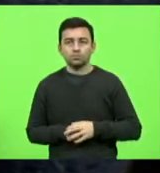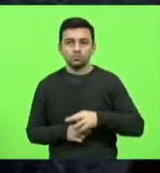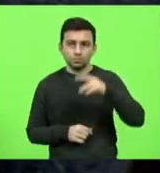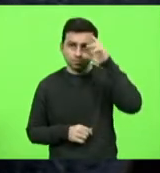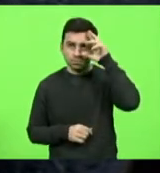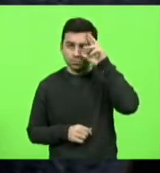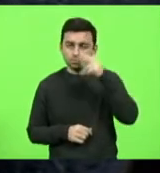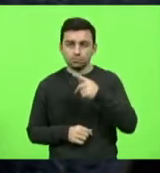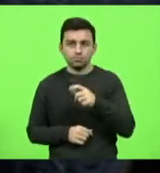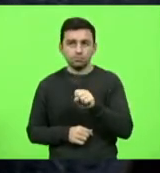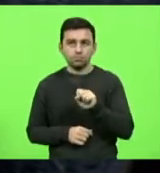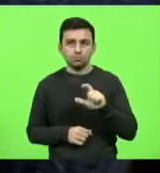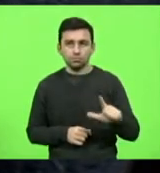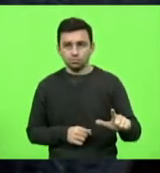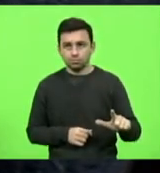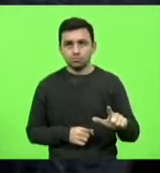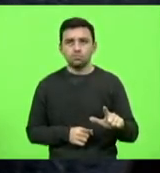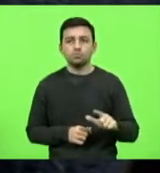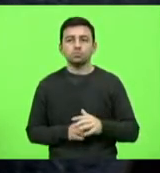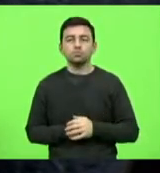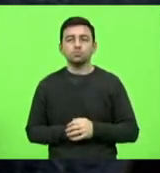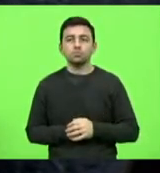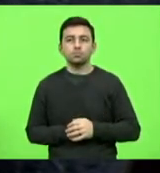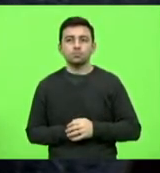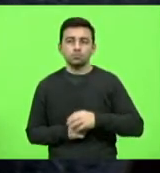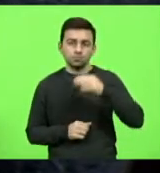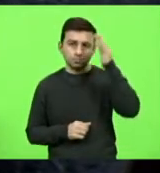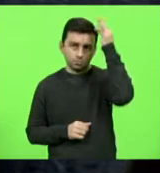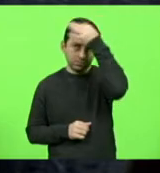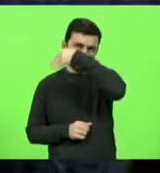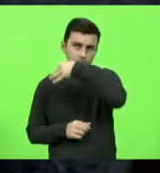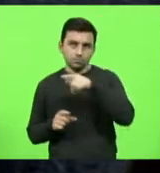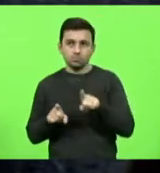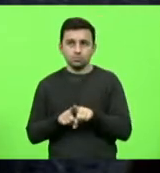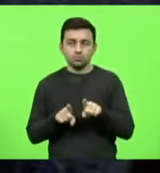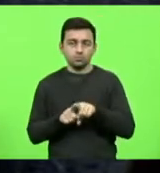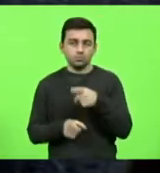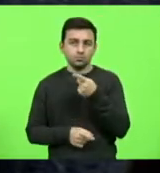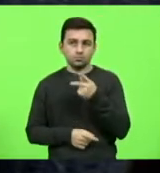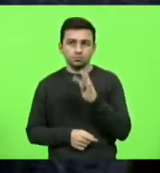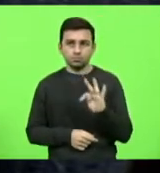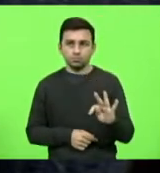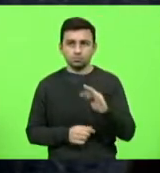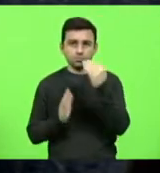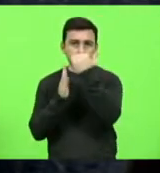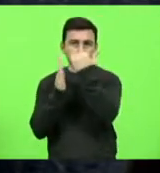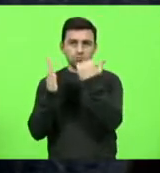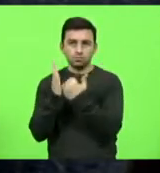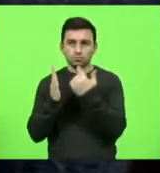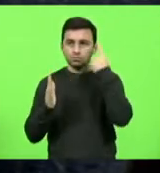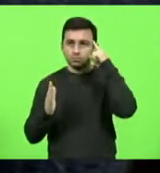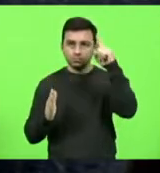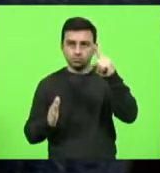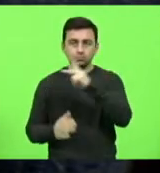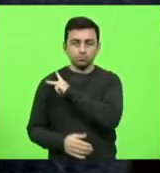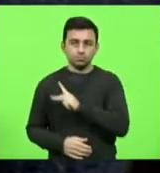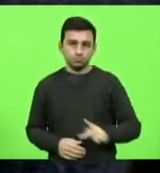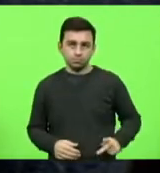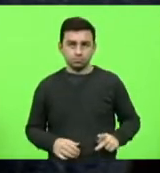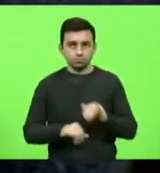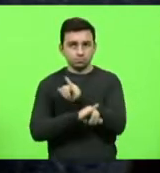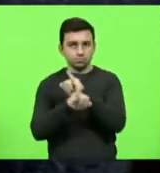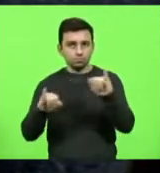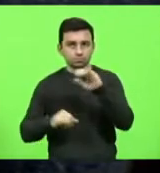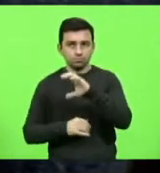PL. E Fabiano da Luz, partidos trabalhadores. Ordem do dia. senhor presidente comunicou que a Comissão de Constituição e